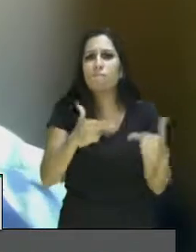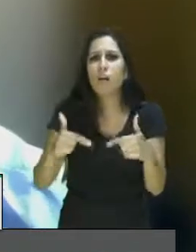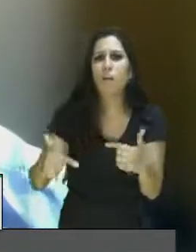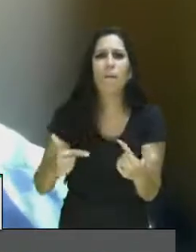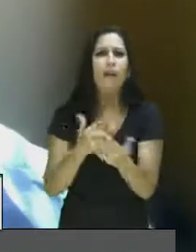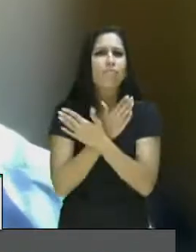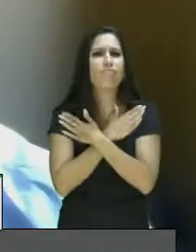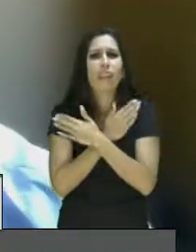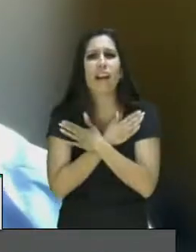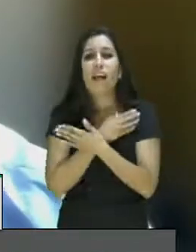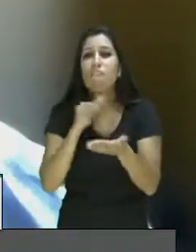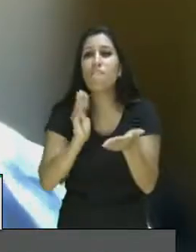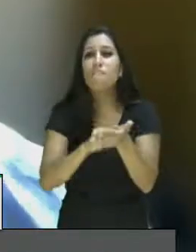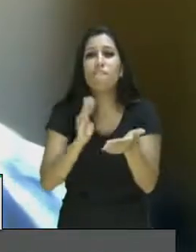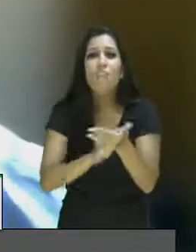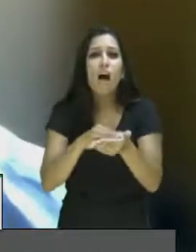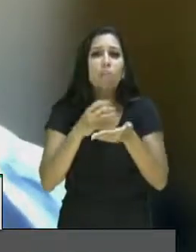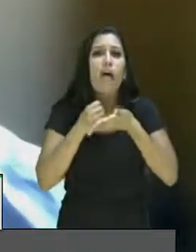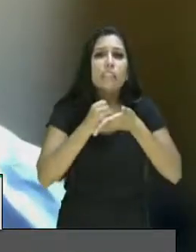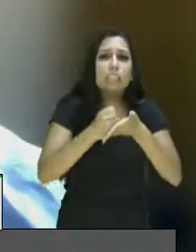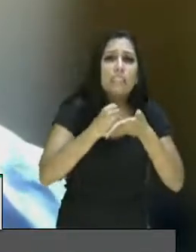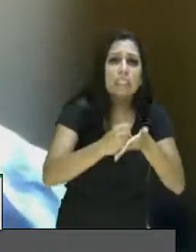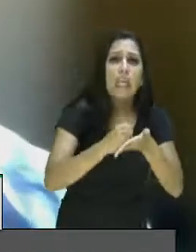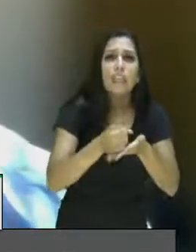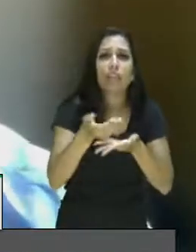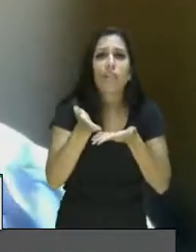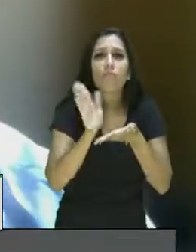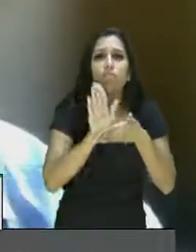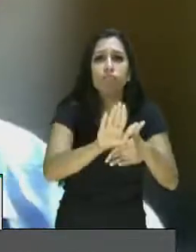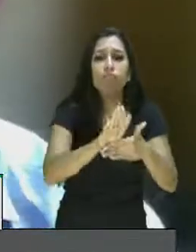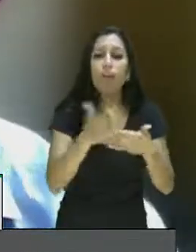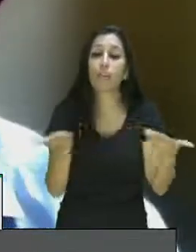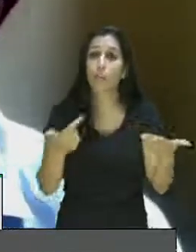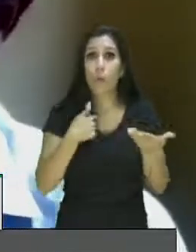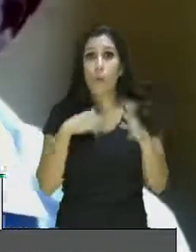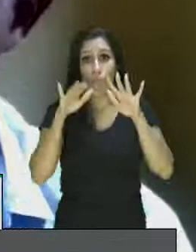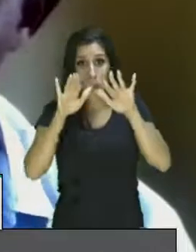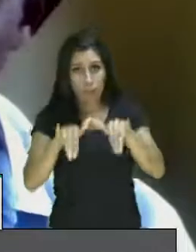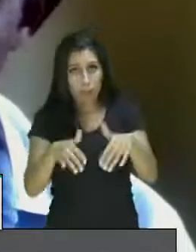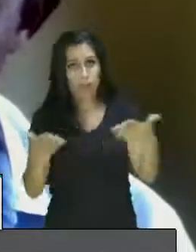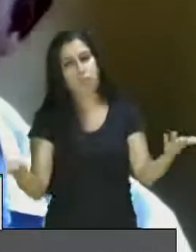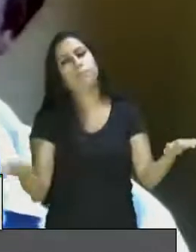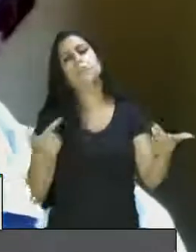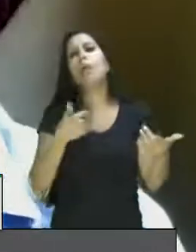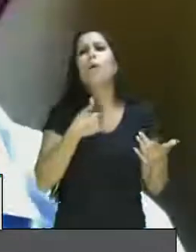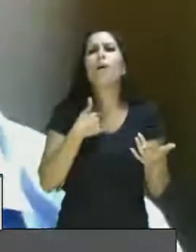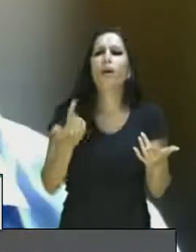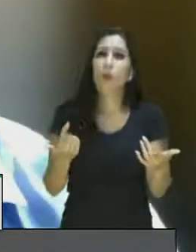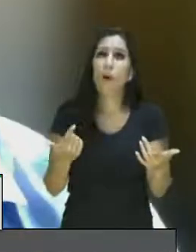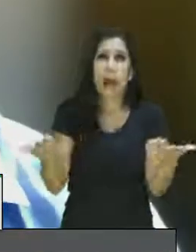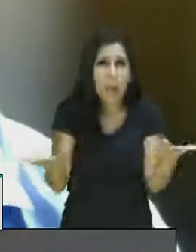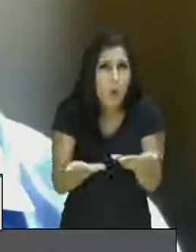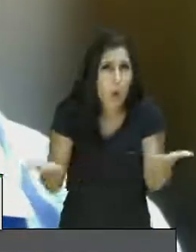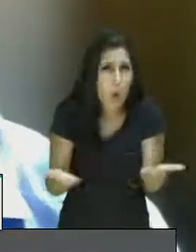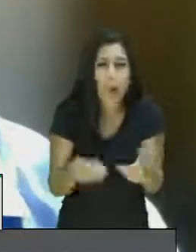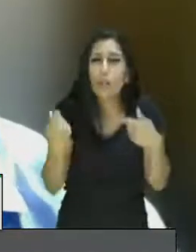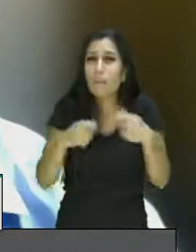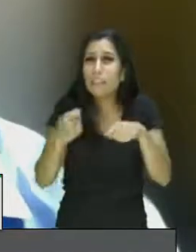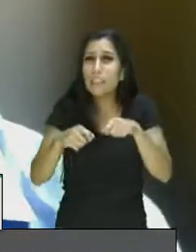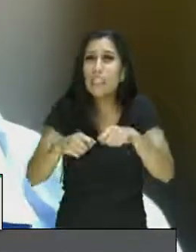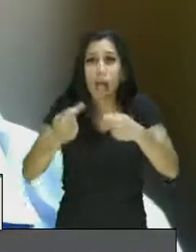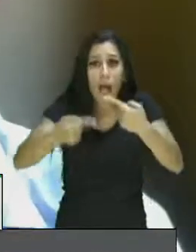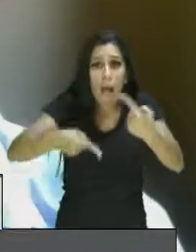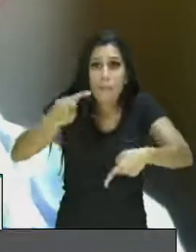assistência. Então, para fechar aqui a minha fala, dizer que, mais do que nunca, precisamos ampliar políticas